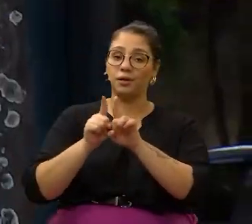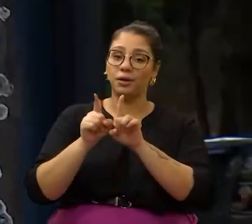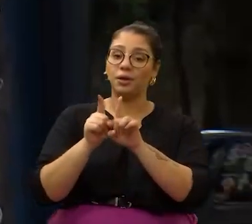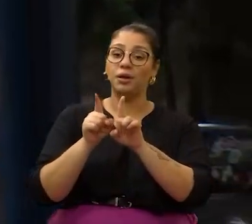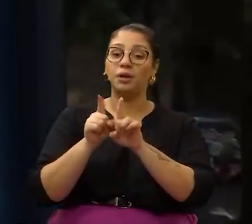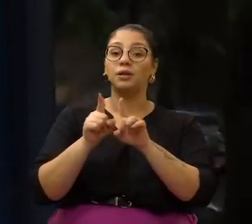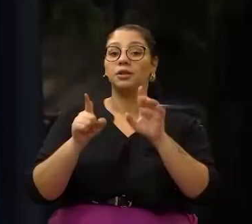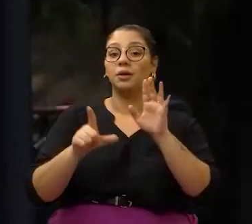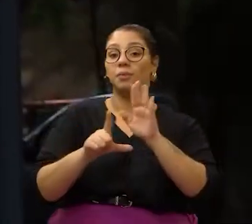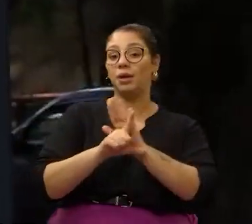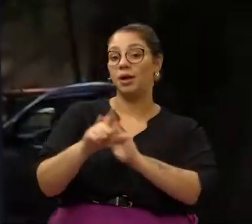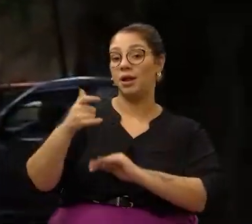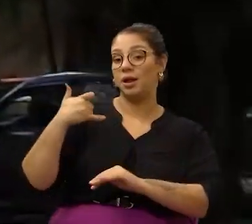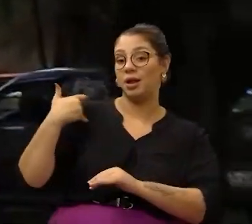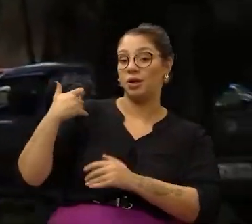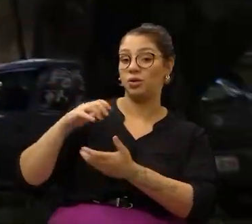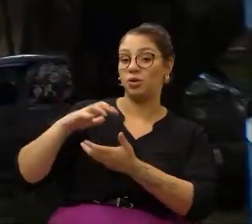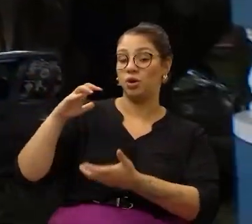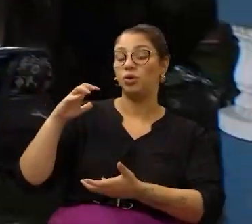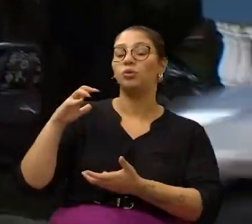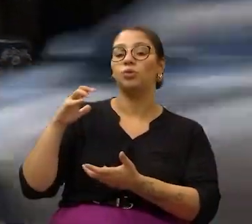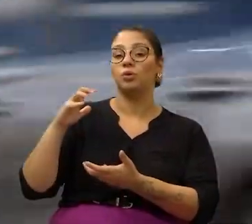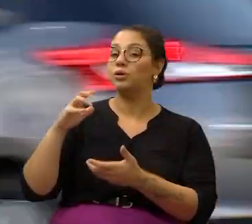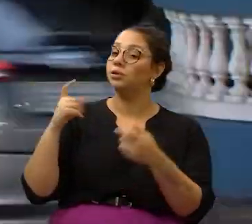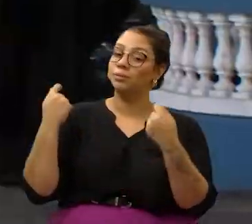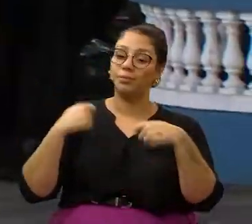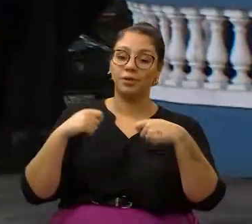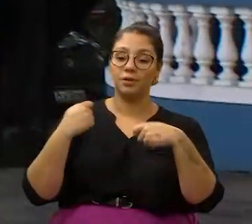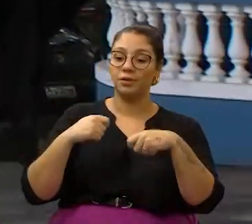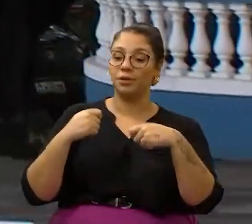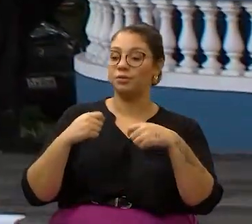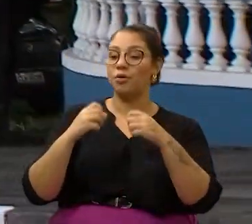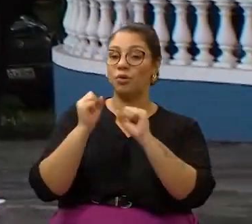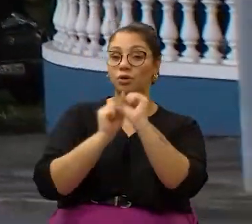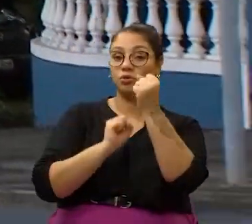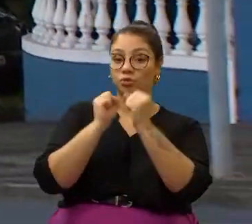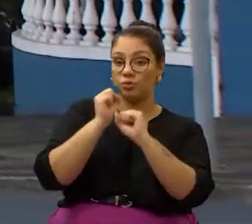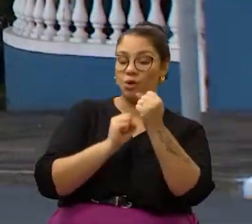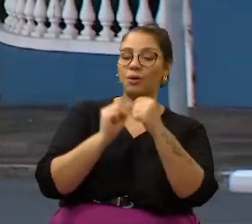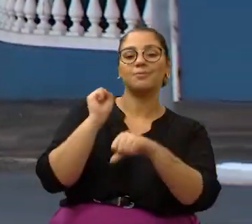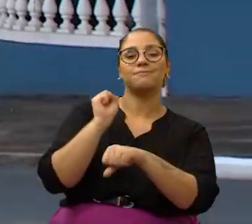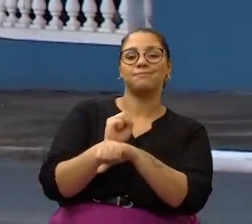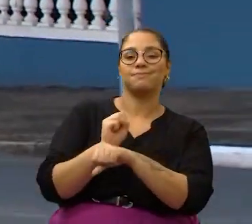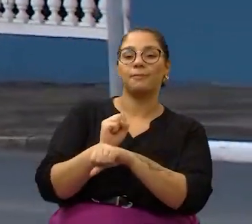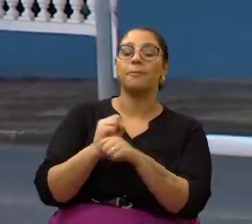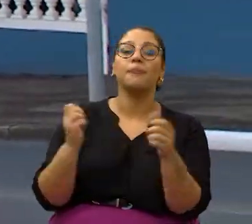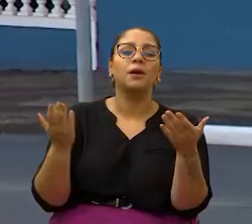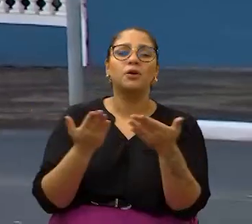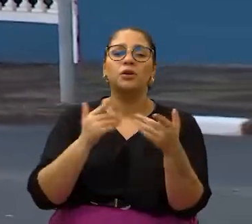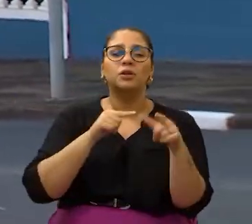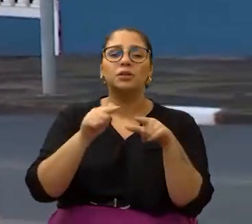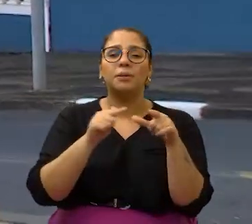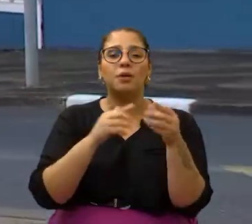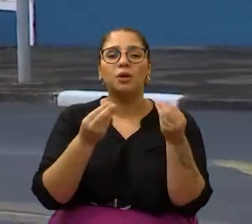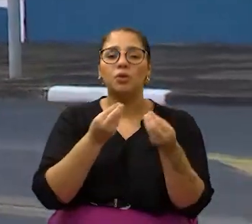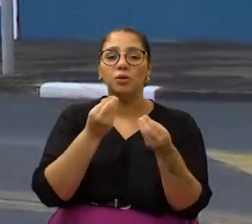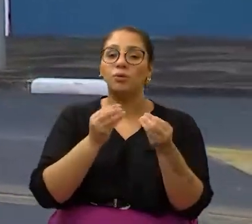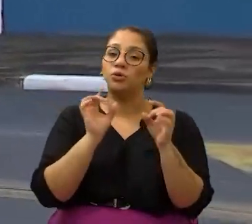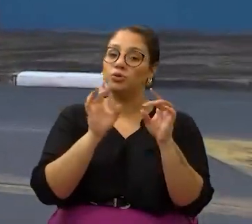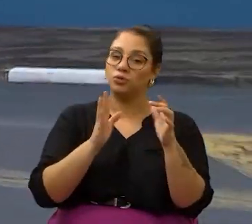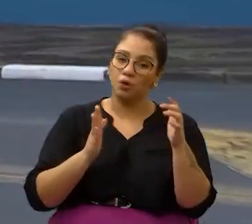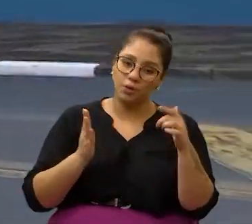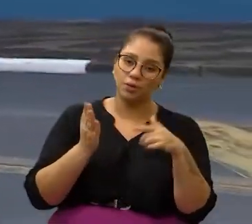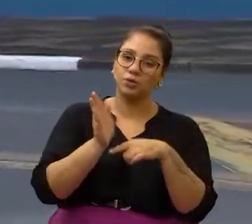idoso, a gente teve que desativar a fábrica e hoje nós trabalhamos essencialmente com